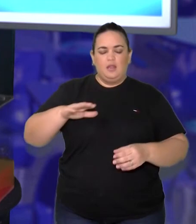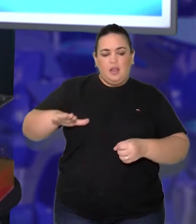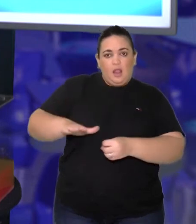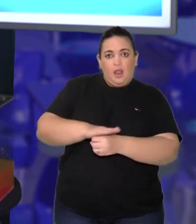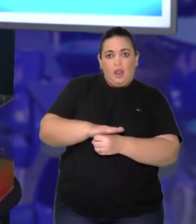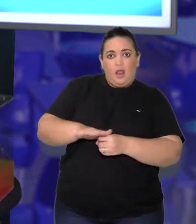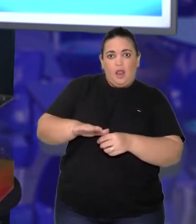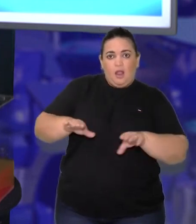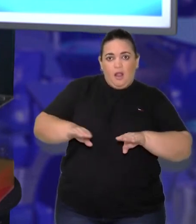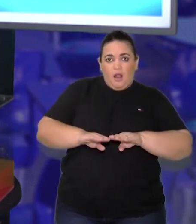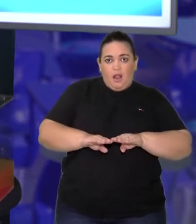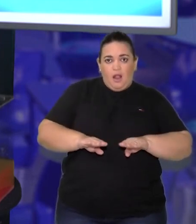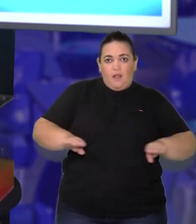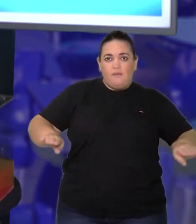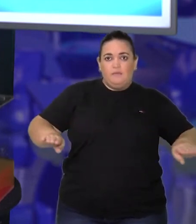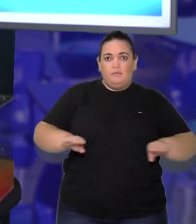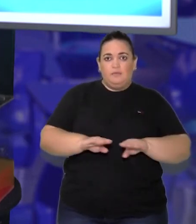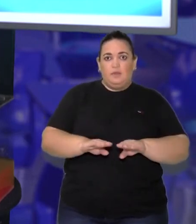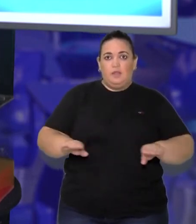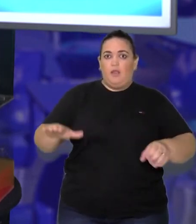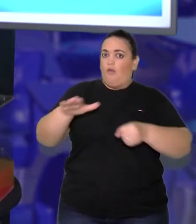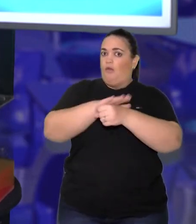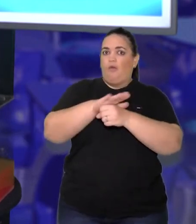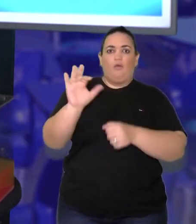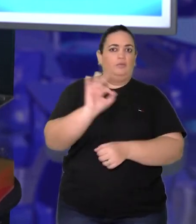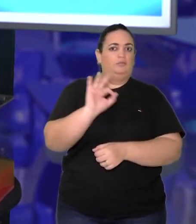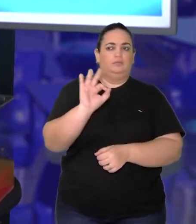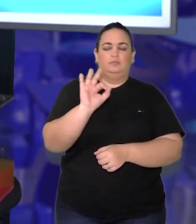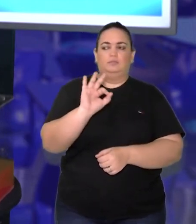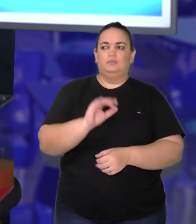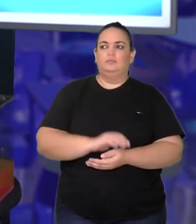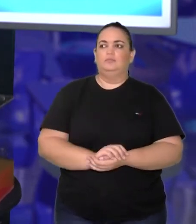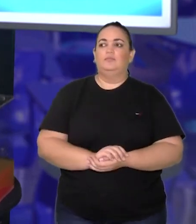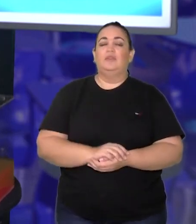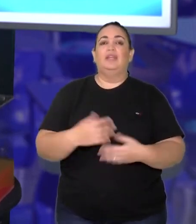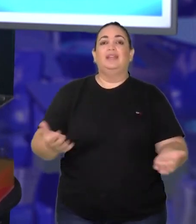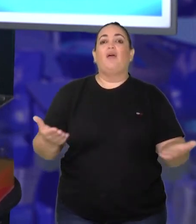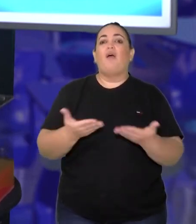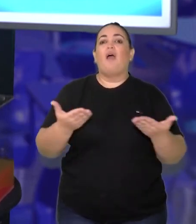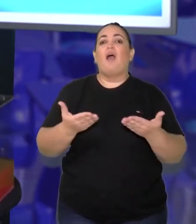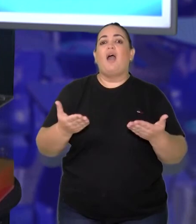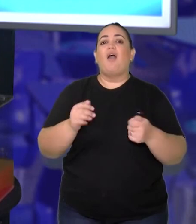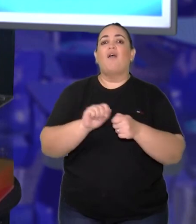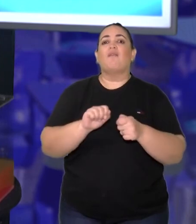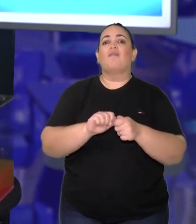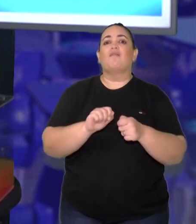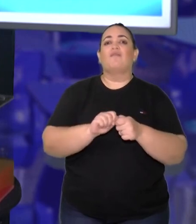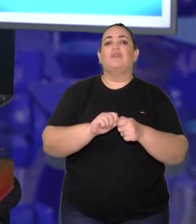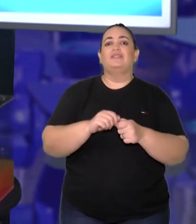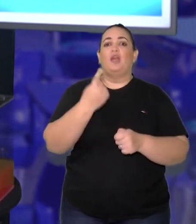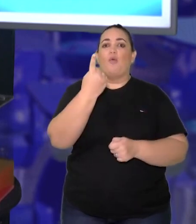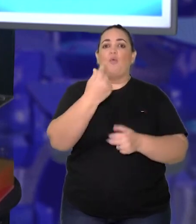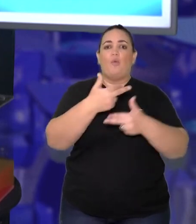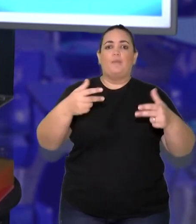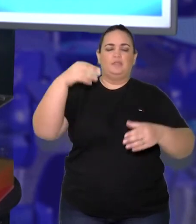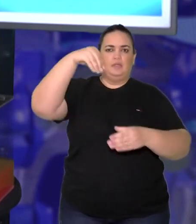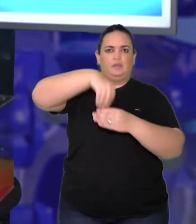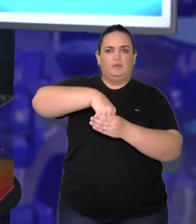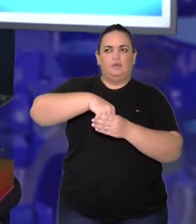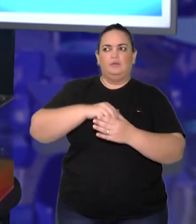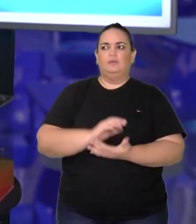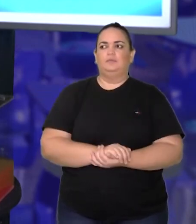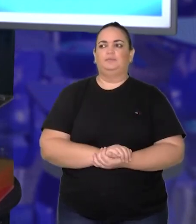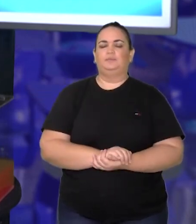líquido, tá? E iremos fazer a união dessas massas, tá certo?